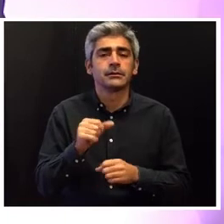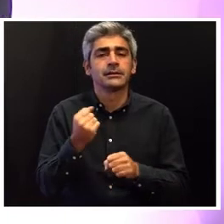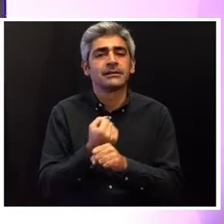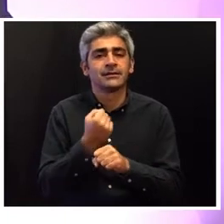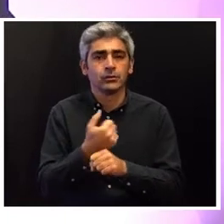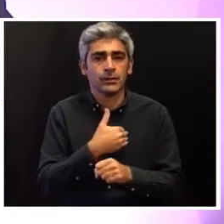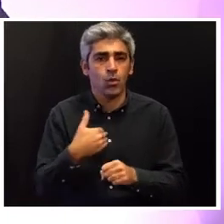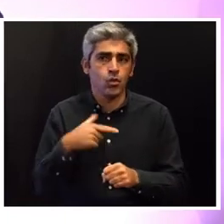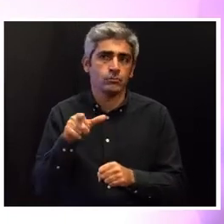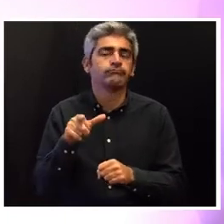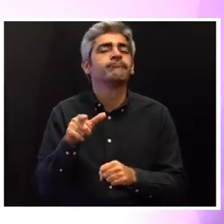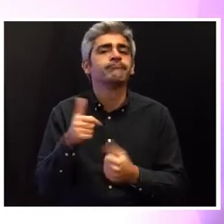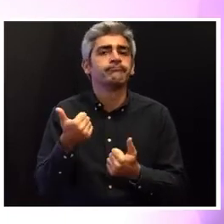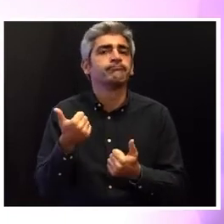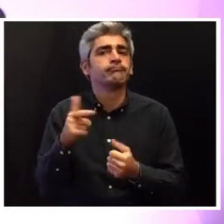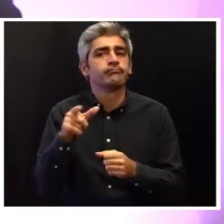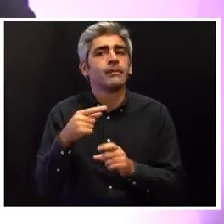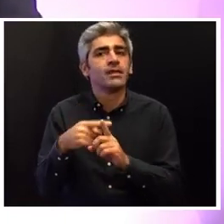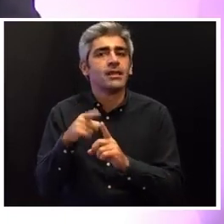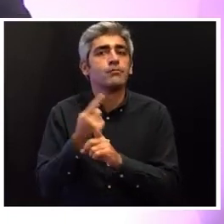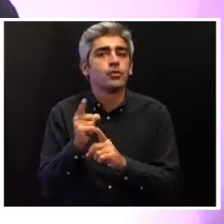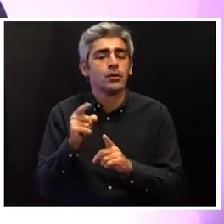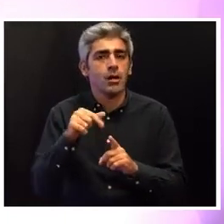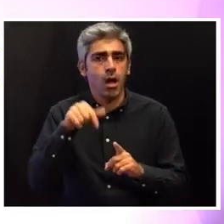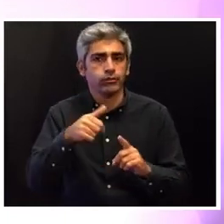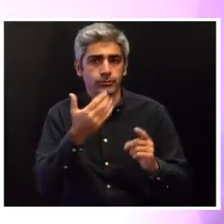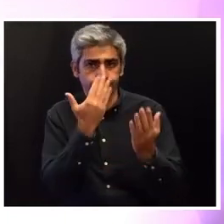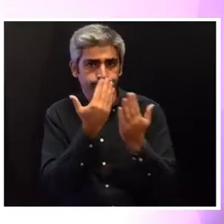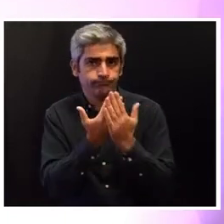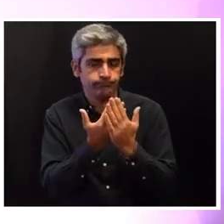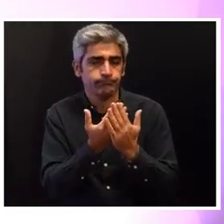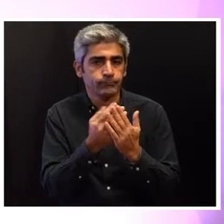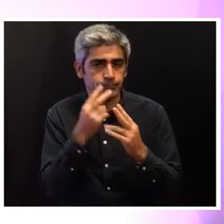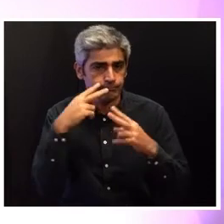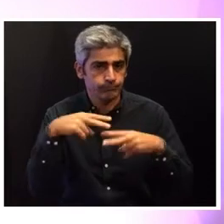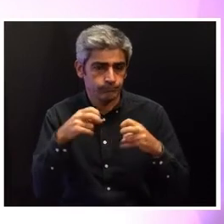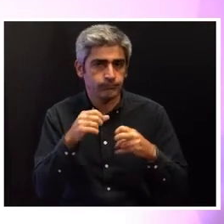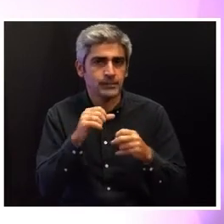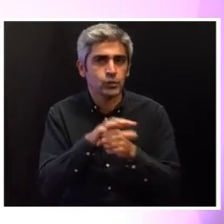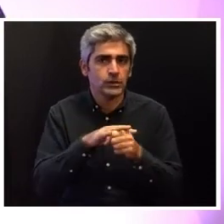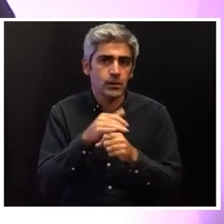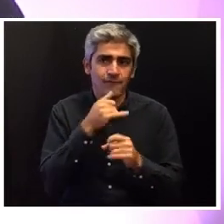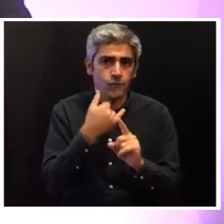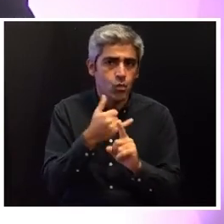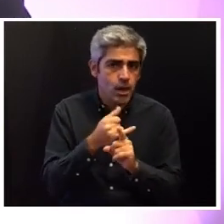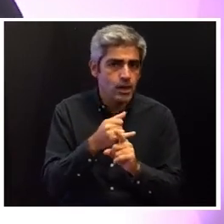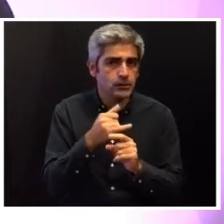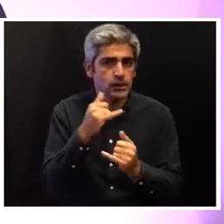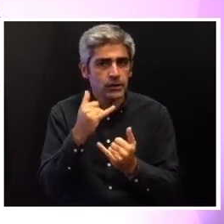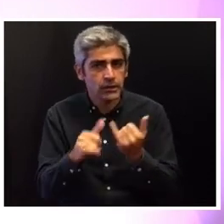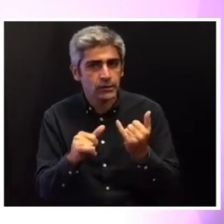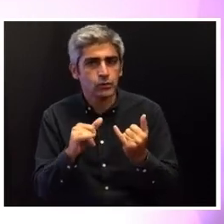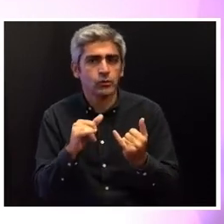privilegiada para, na primeira linha, detectarem as situações de violência ou de risco ou perigo da sua